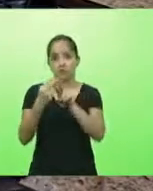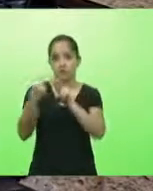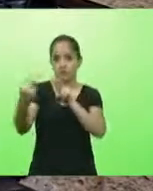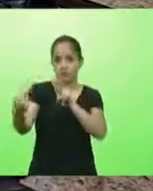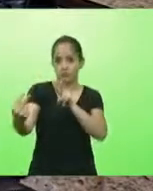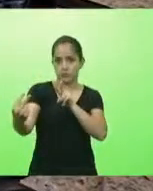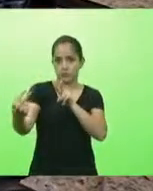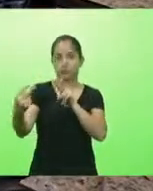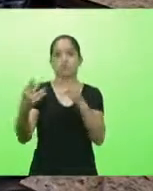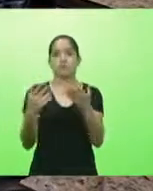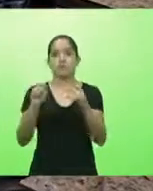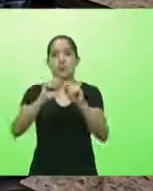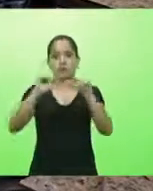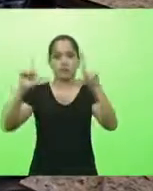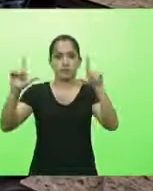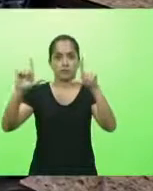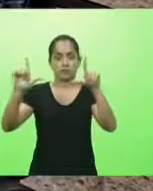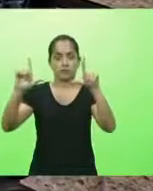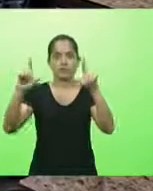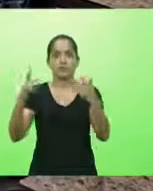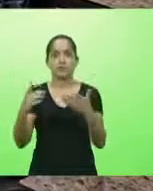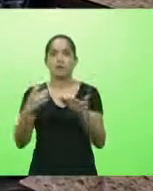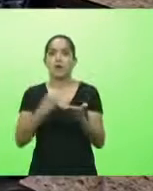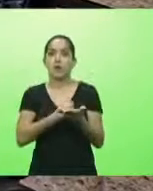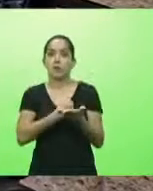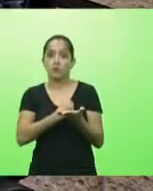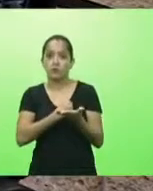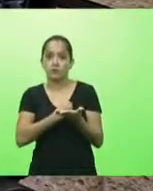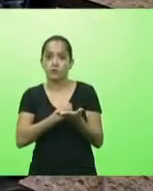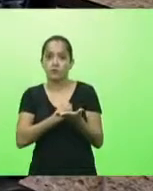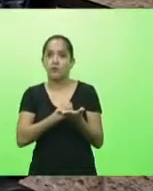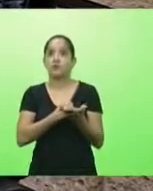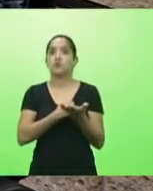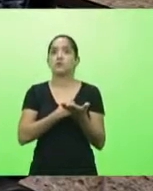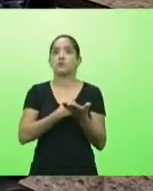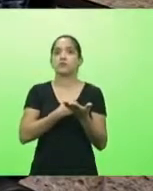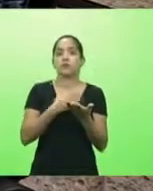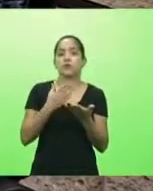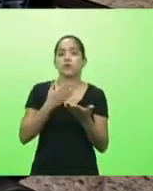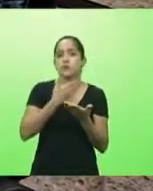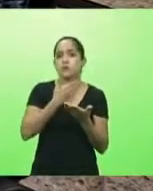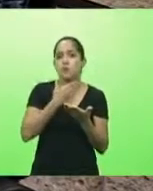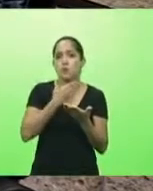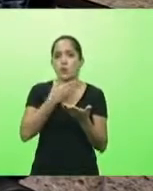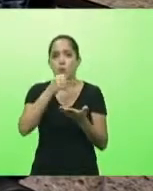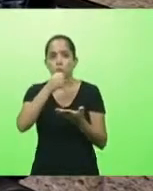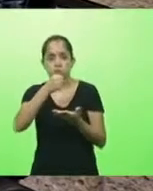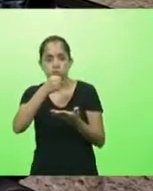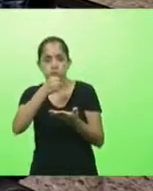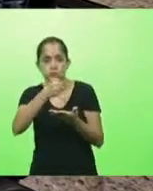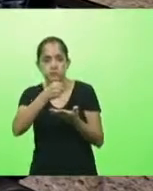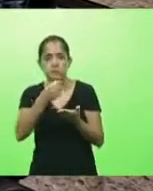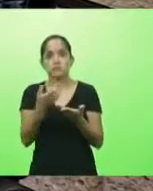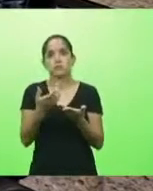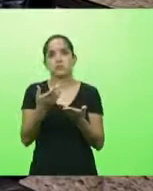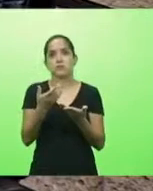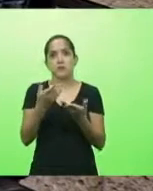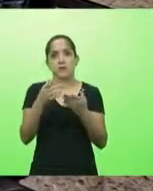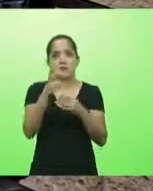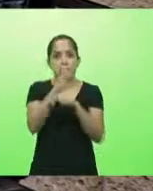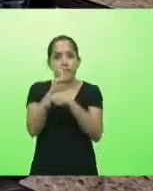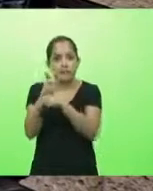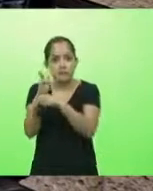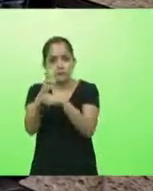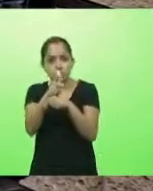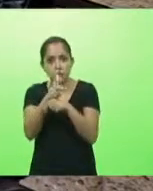missa ao vivo do culto ao vivo com o técnico de som com a pessoa que vai fazer a filmagem com